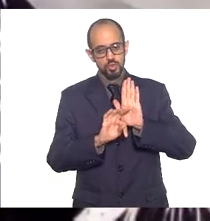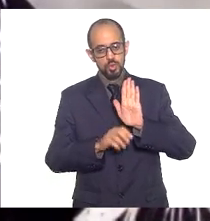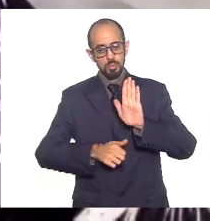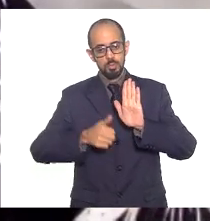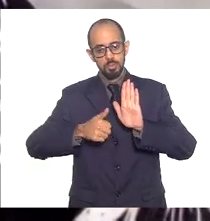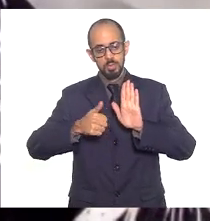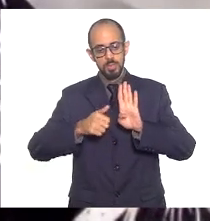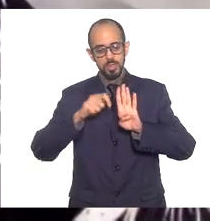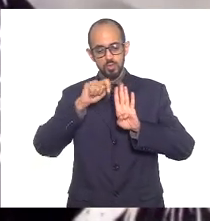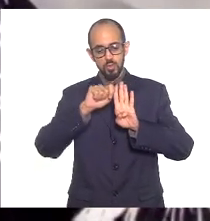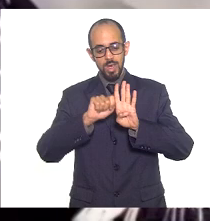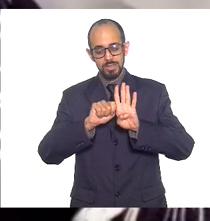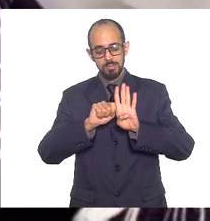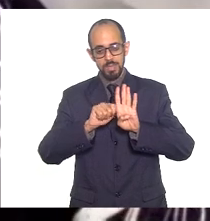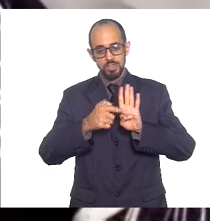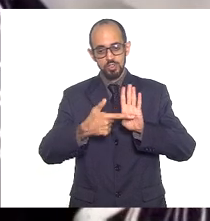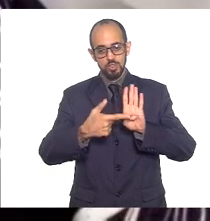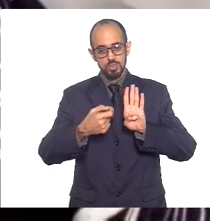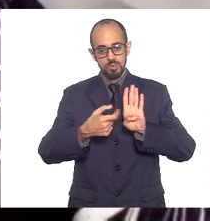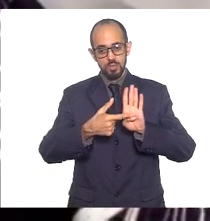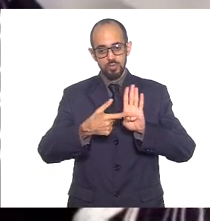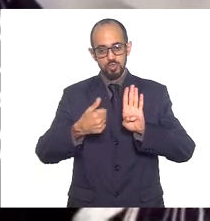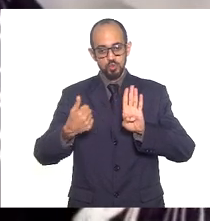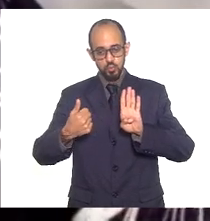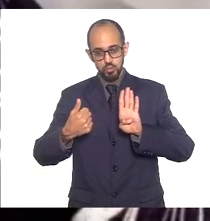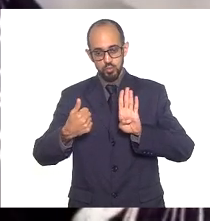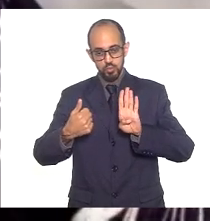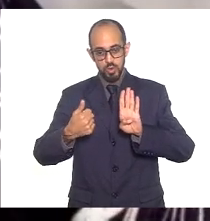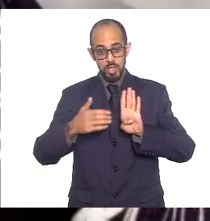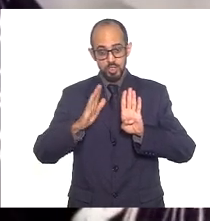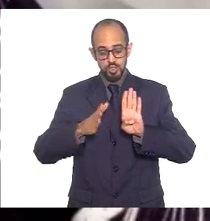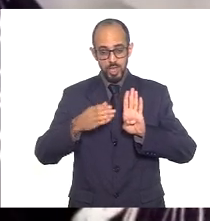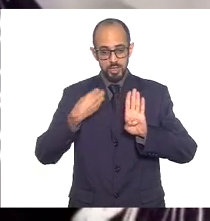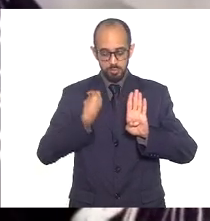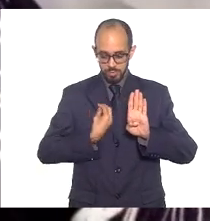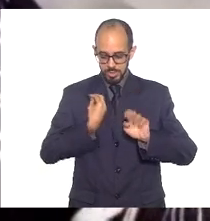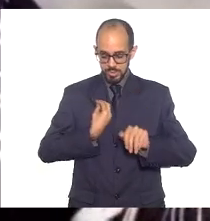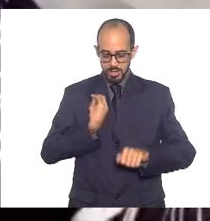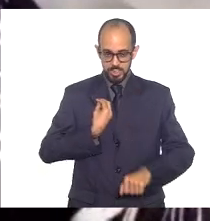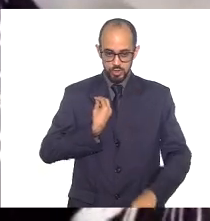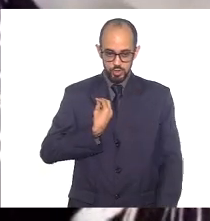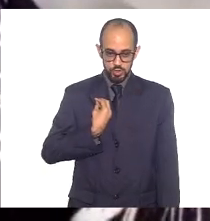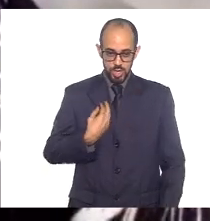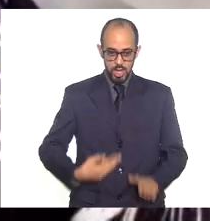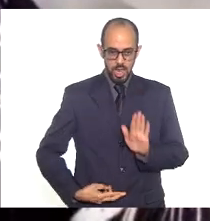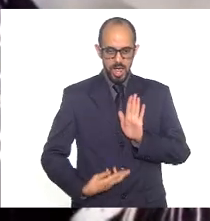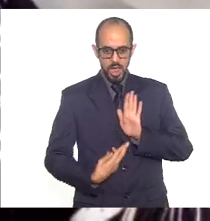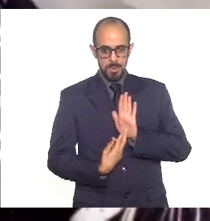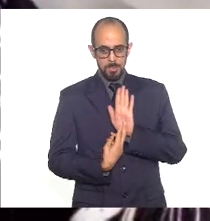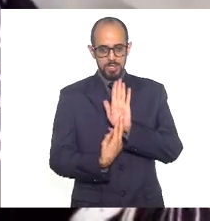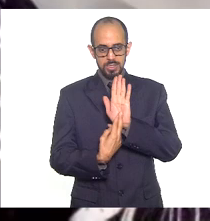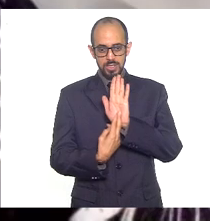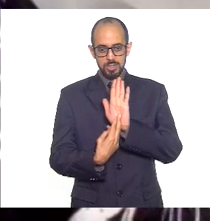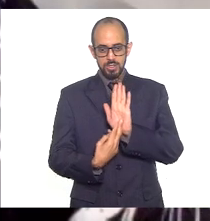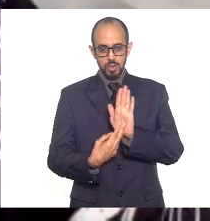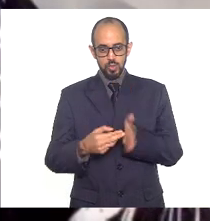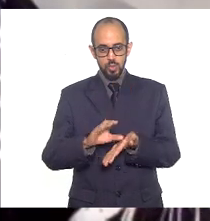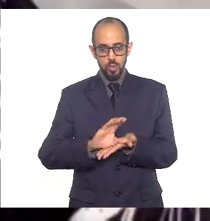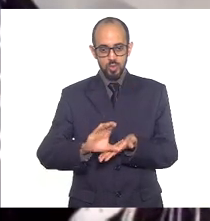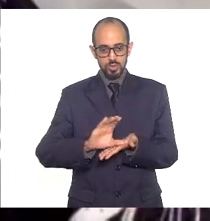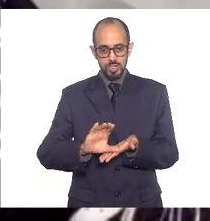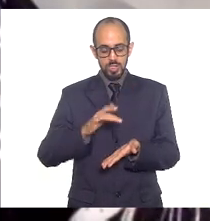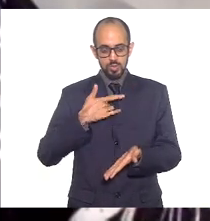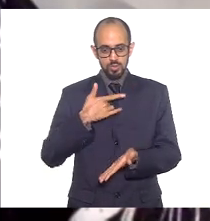2021. Já se encontram conosco aqui não só representações do Conselho Estadual de